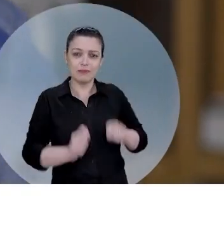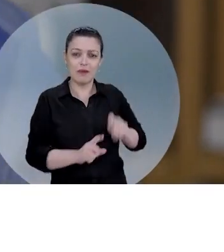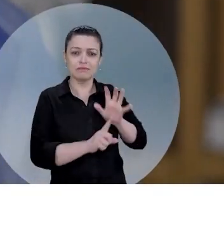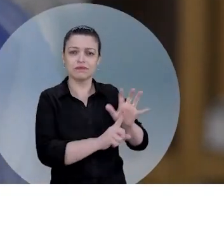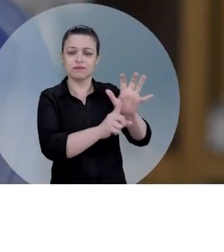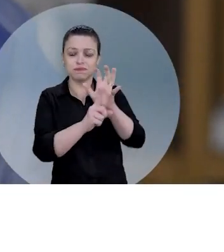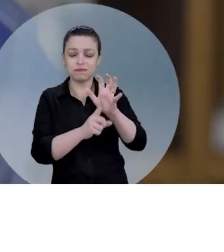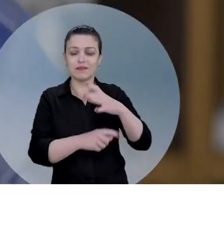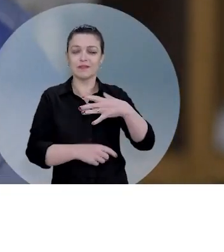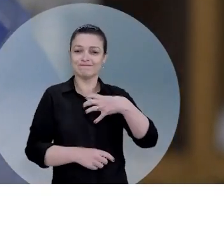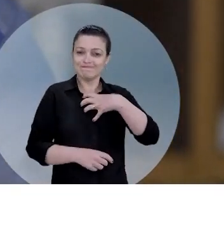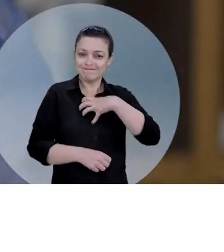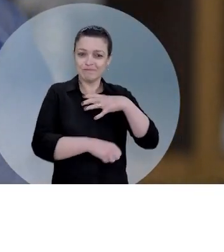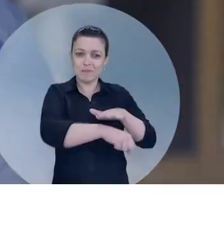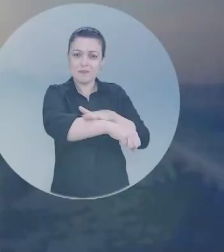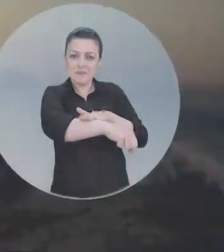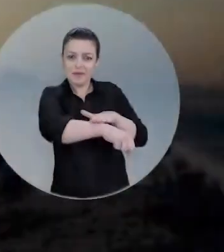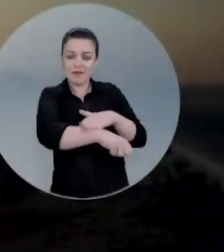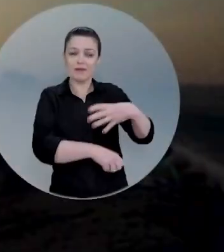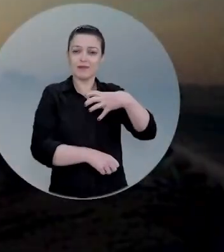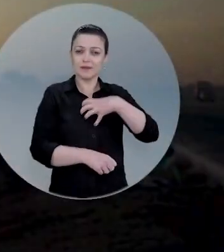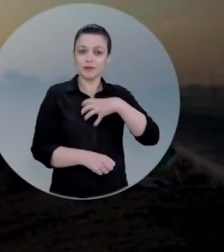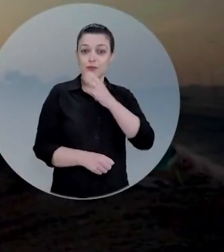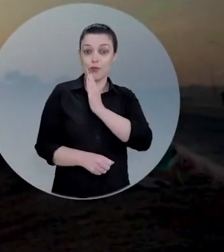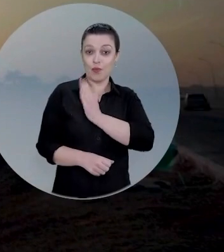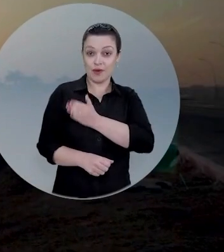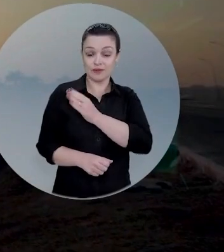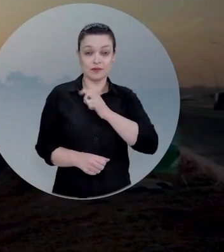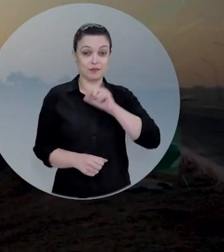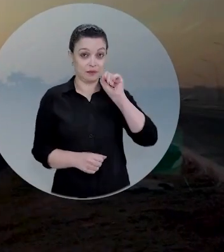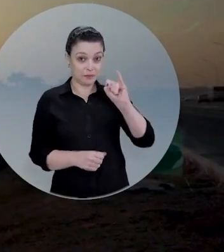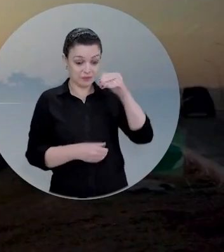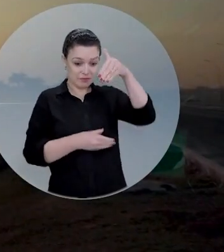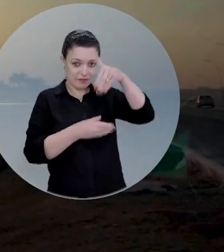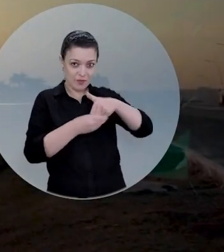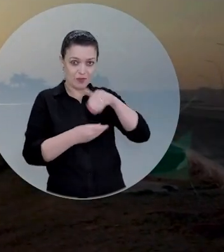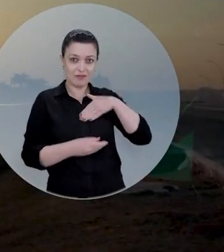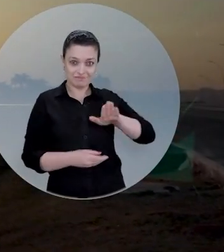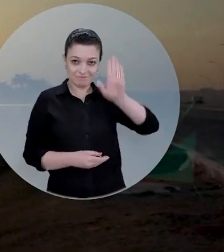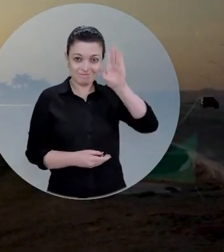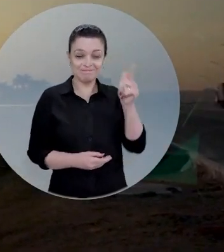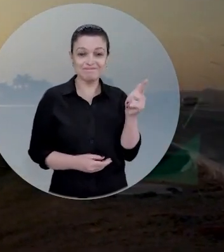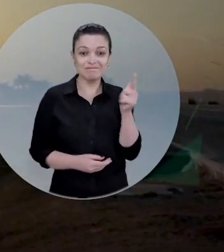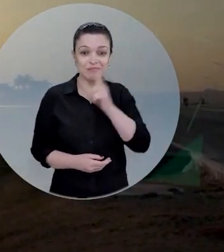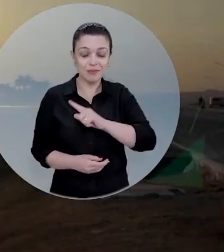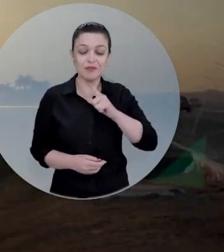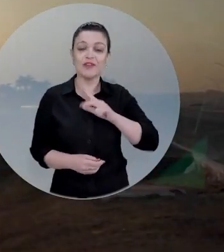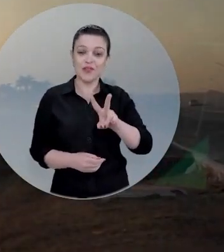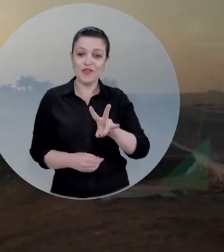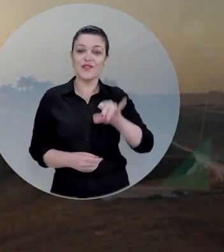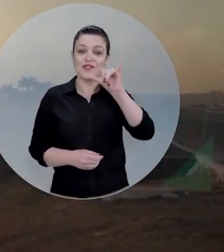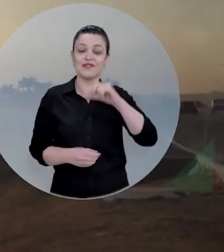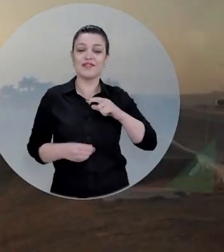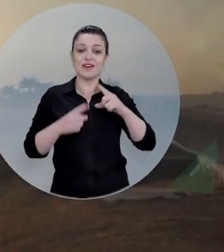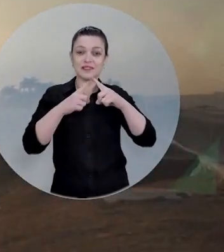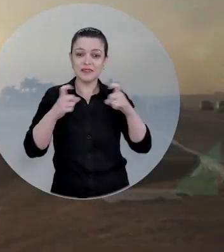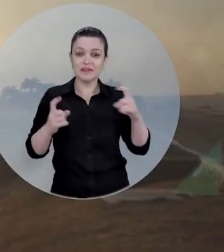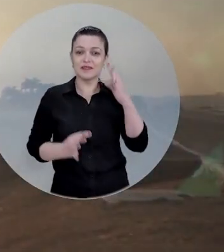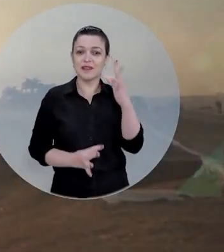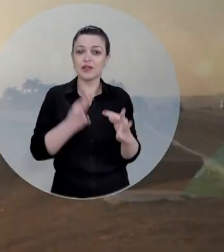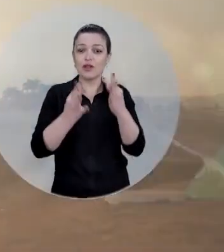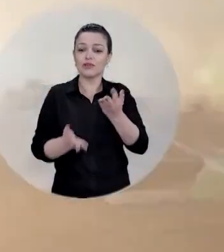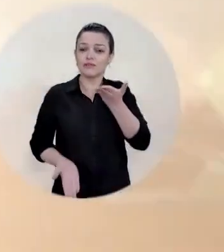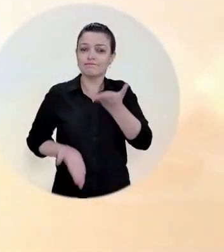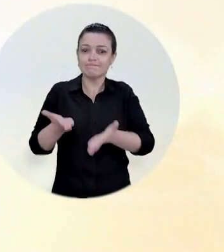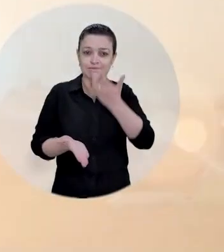sinto isso na pele, eu sinto isso no coração. Eleito, eu vou plantar essa semente no Congresso. Você é senador da ciência e da tecnologia a